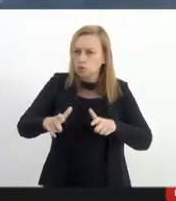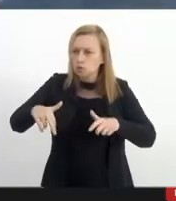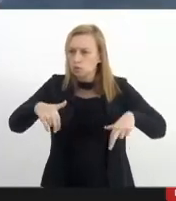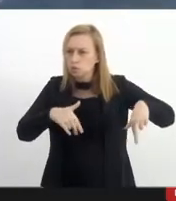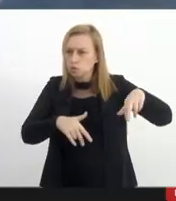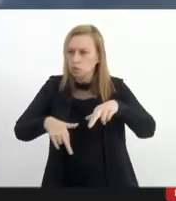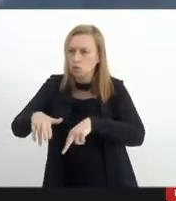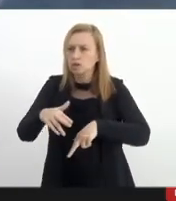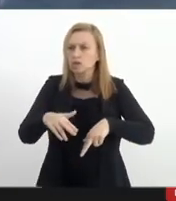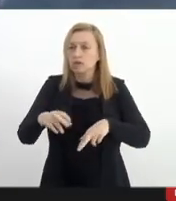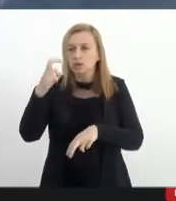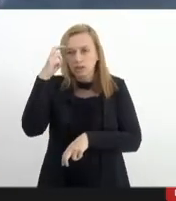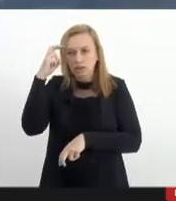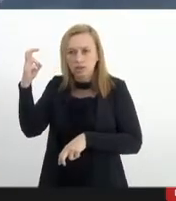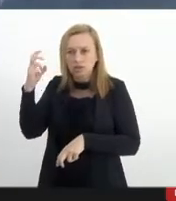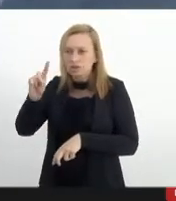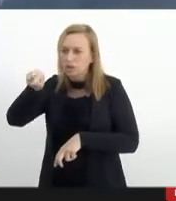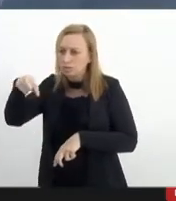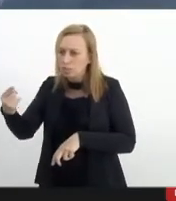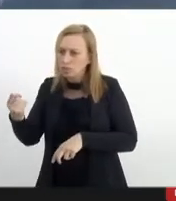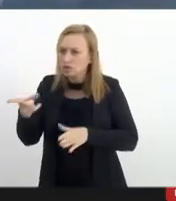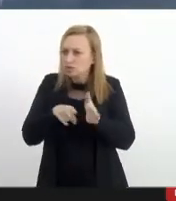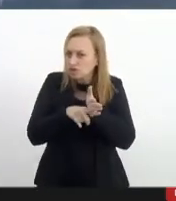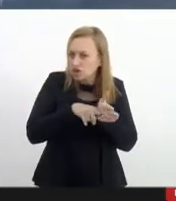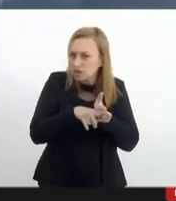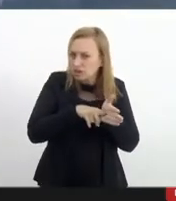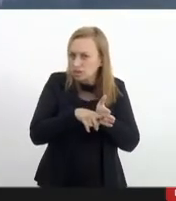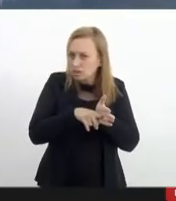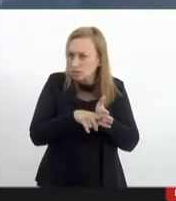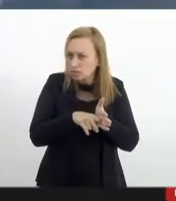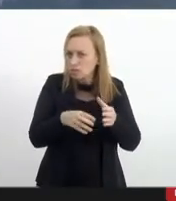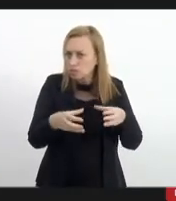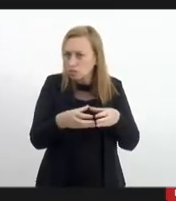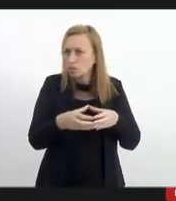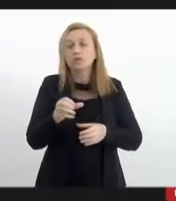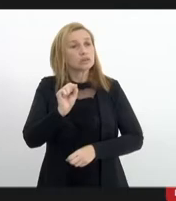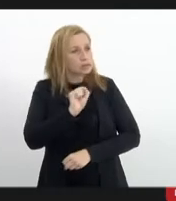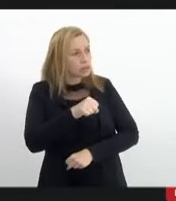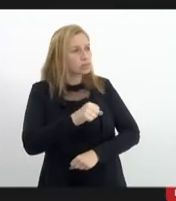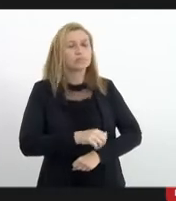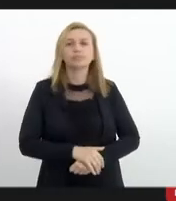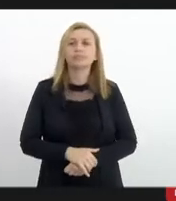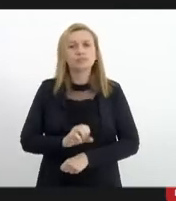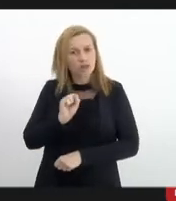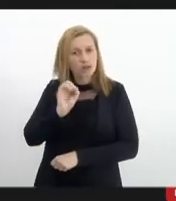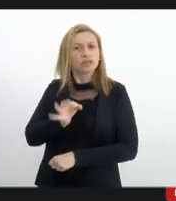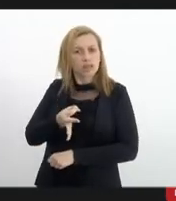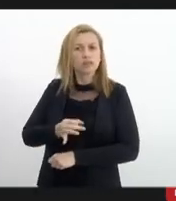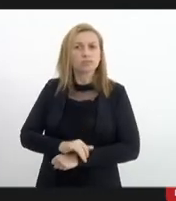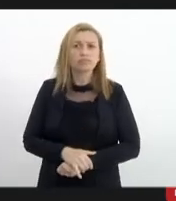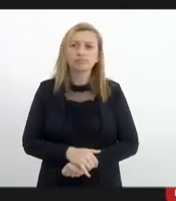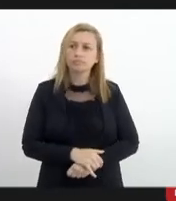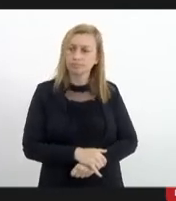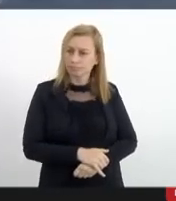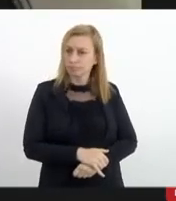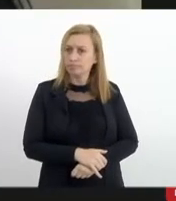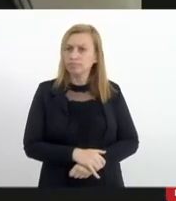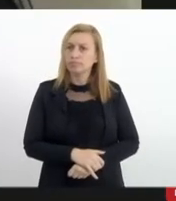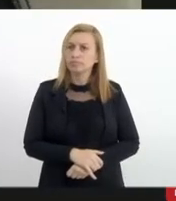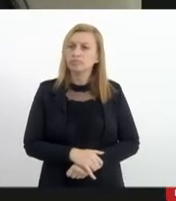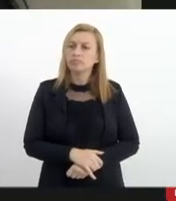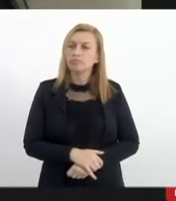da inteligência que depois passa para a investigação. Perfeito. É exatamente isso. Entendo.